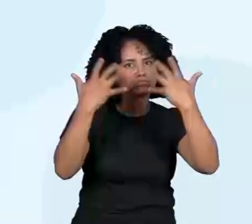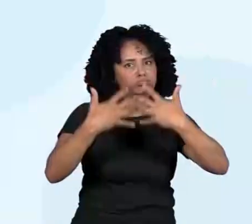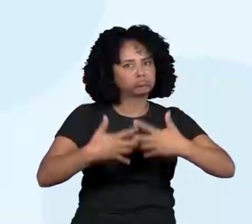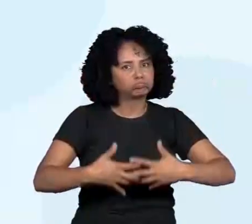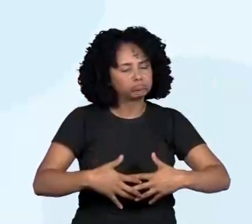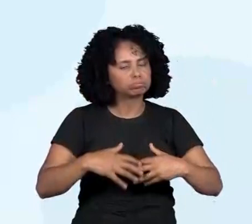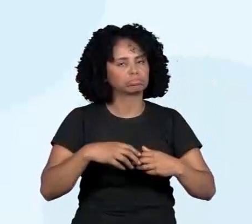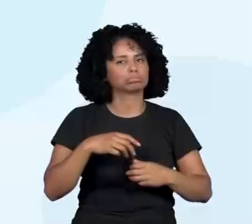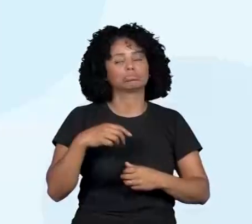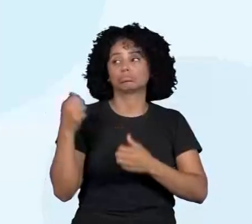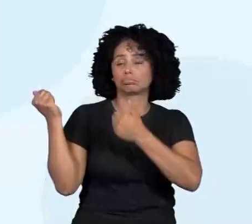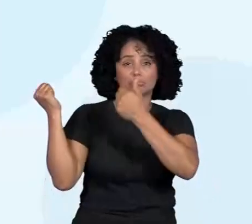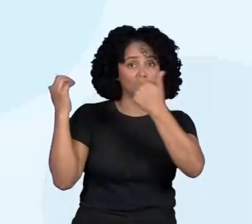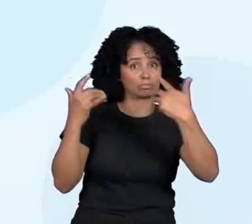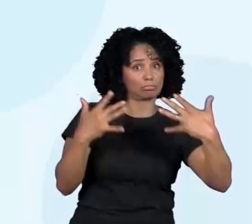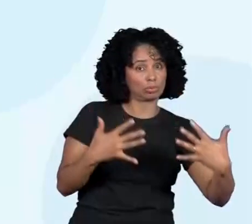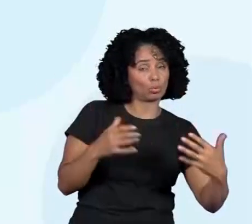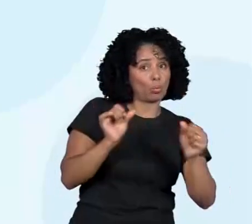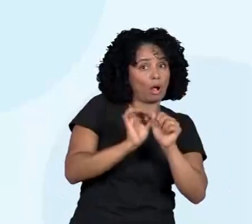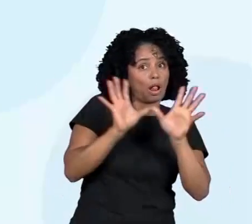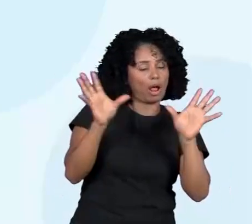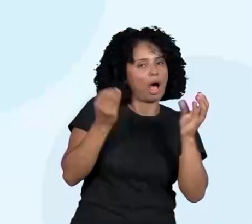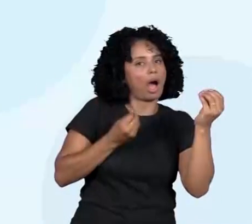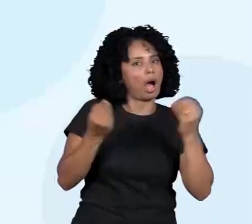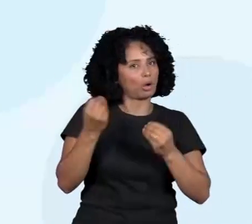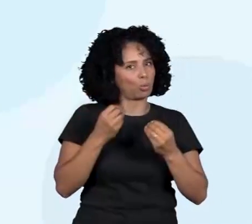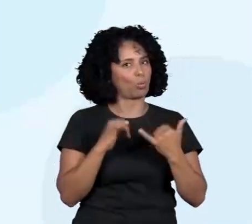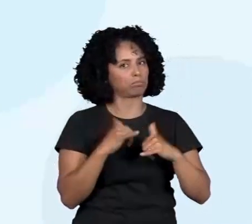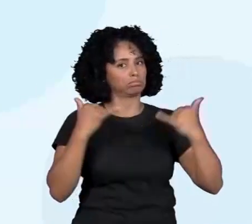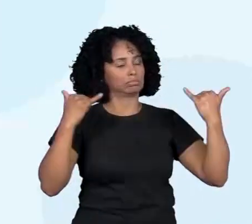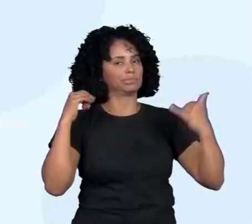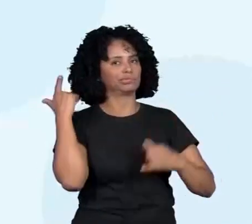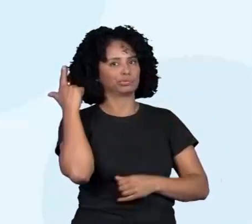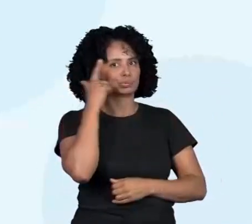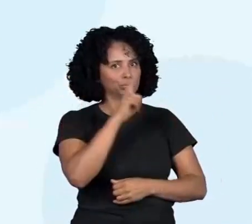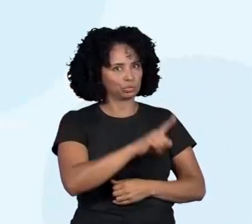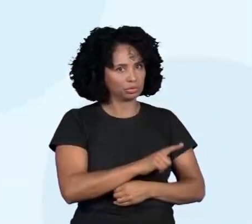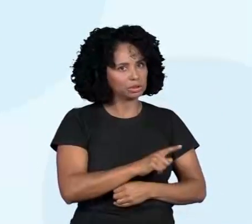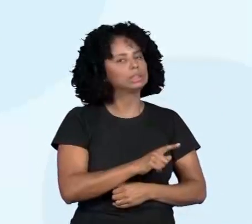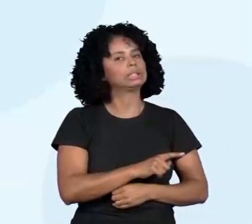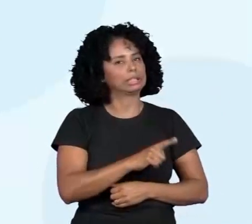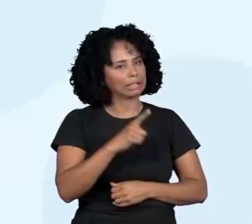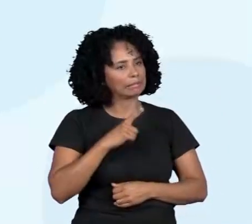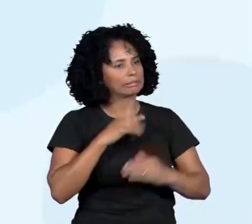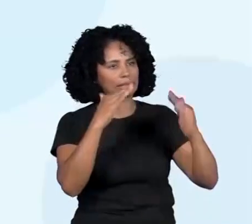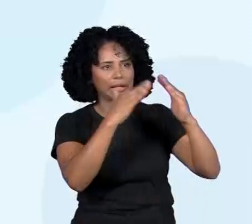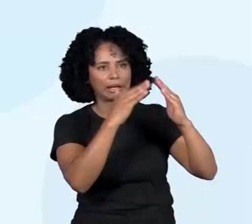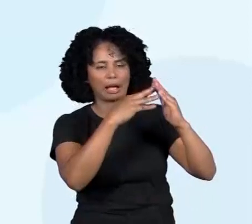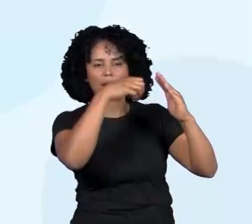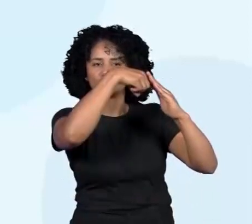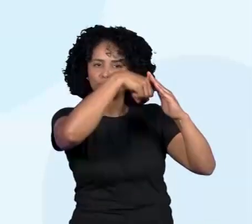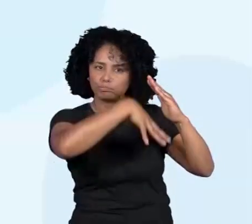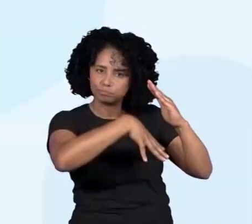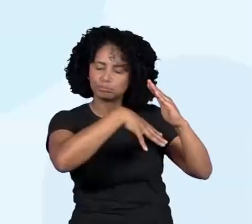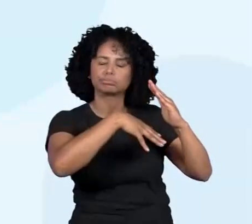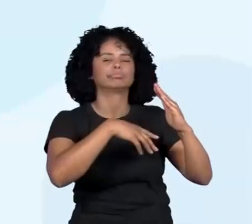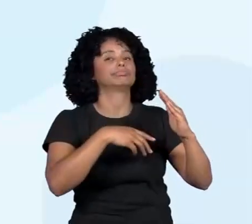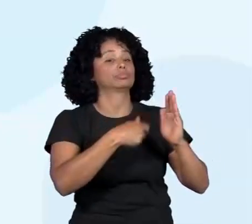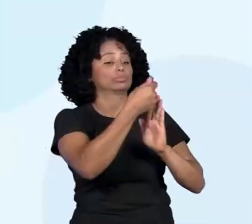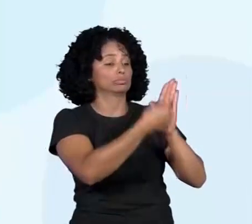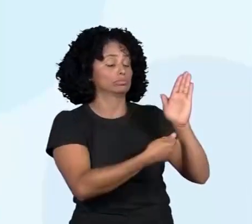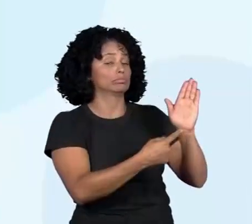Kika escutou, que a Kika passou no vídeo aí para vocês, e aqui no texto também informa que é